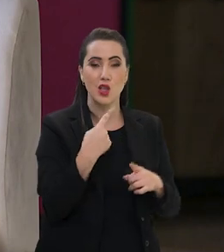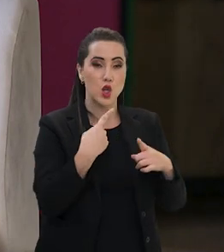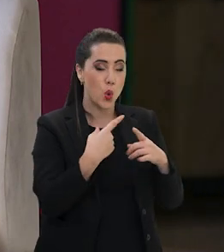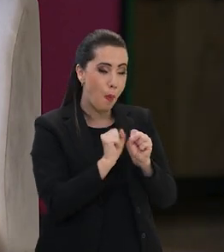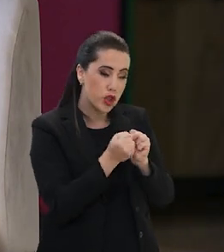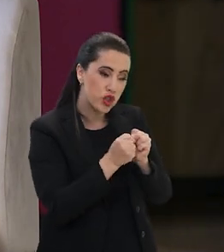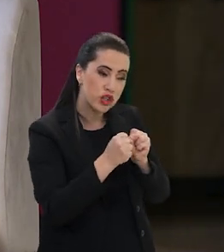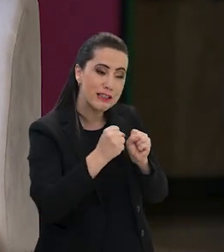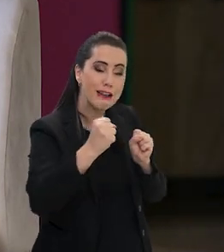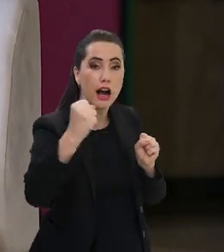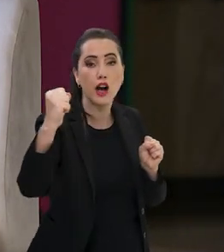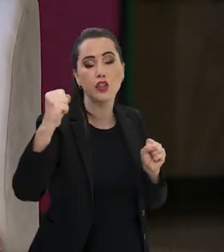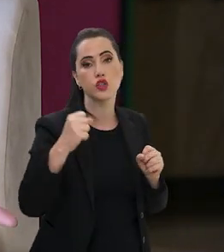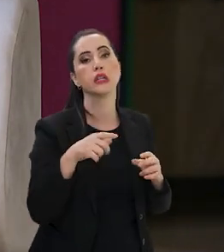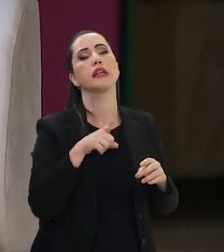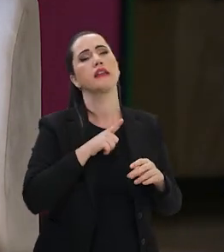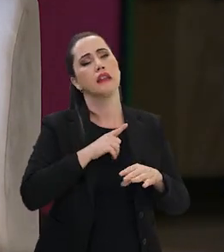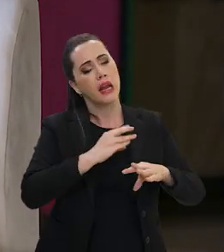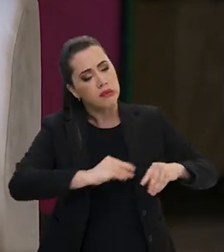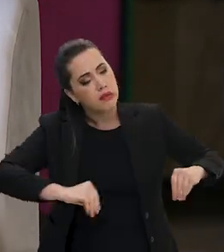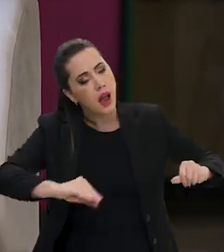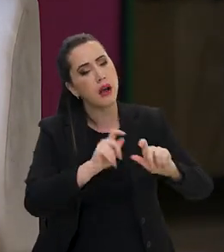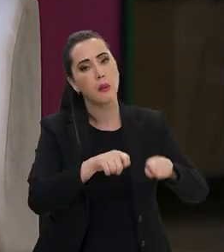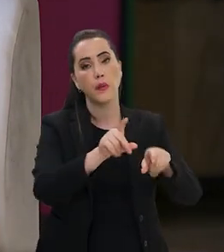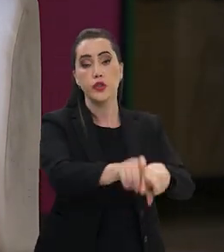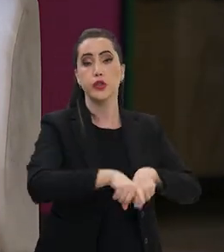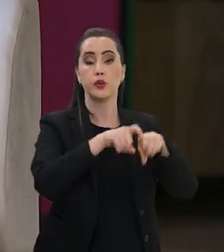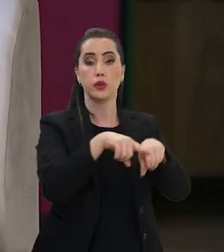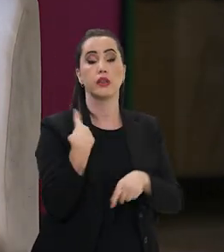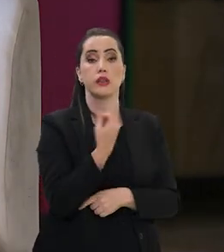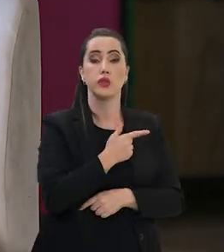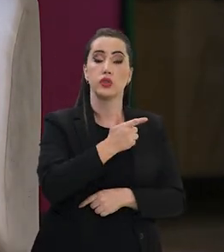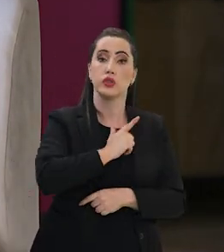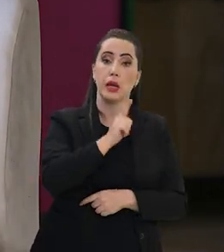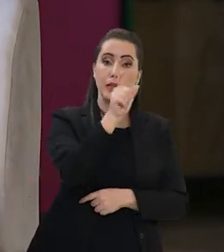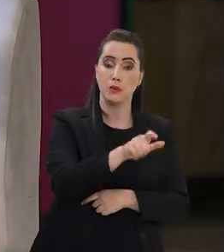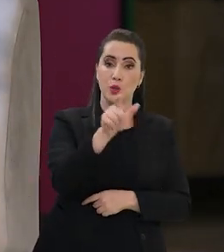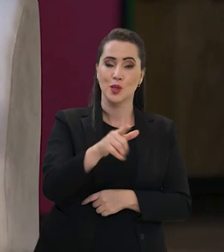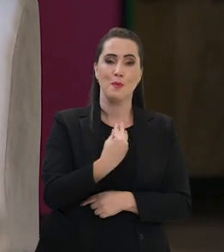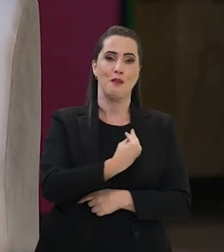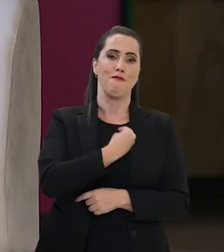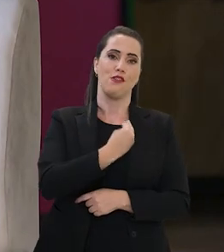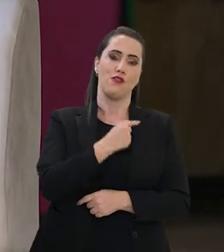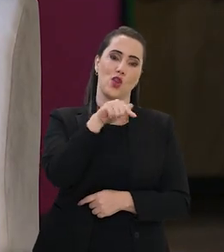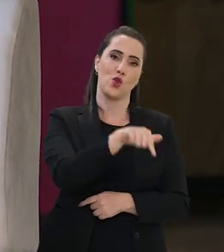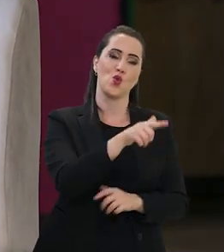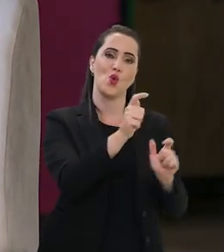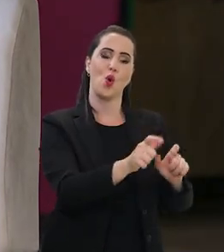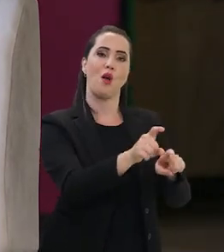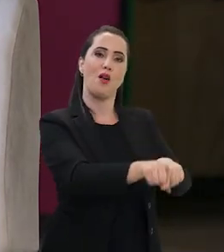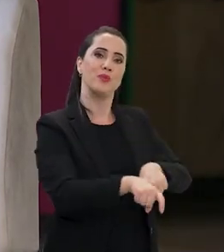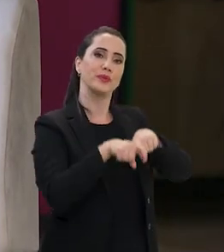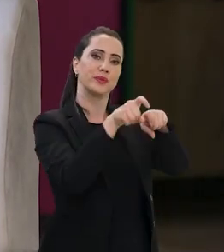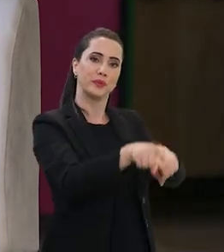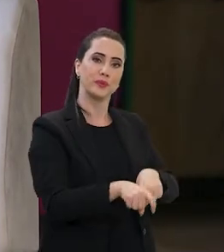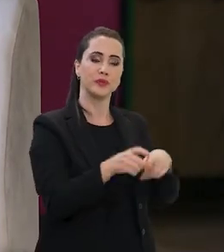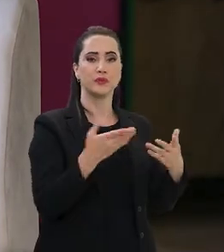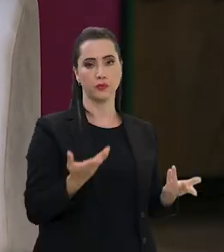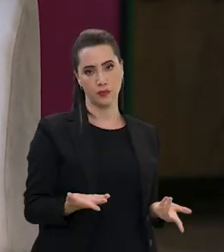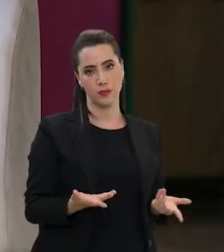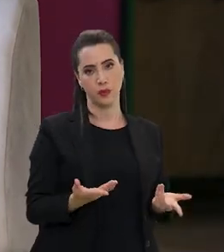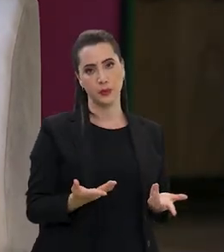importante um país como o nosso, que é um país continental, com dimensões, com muita terra agricultável, que nós tenhamos as pessoas também